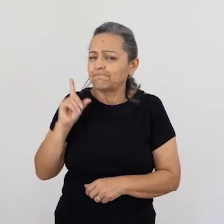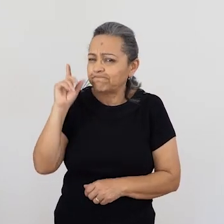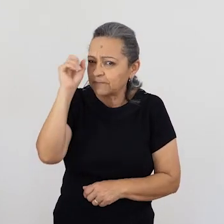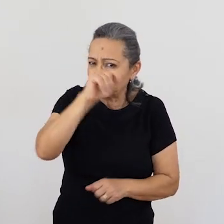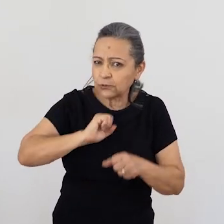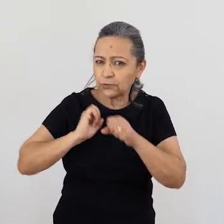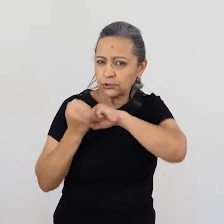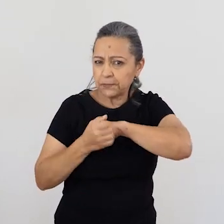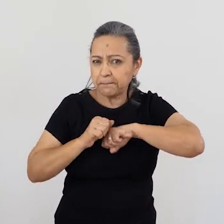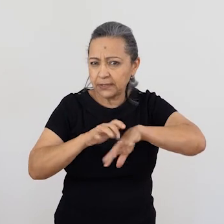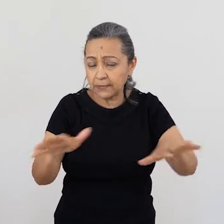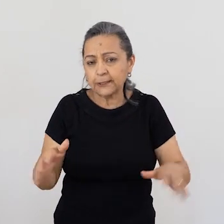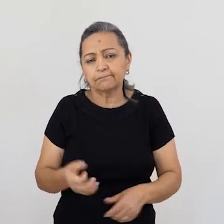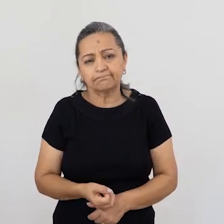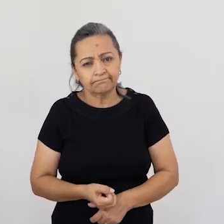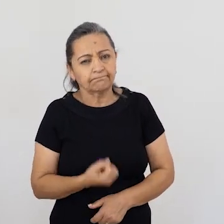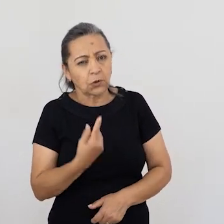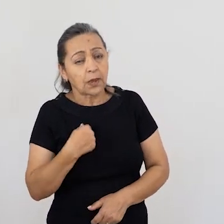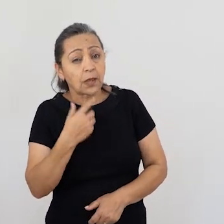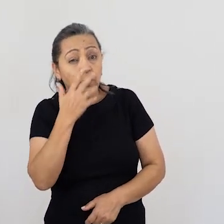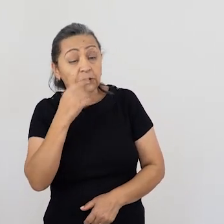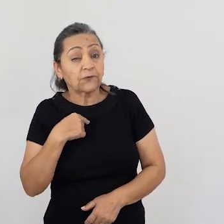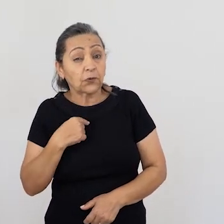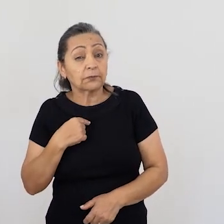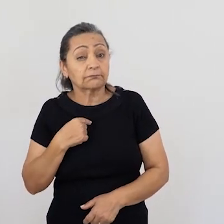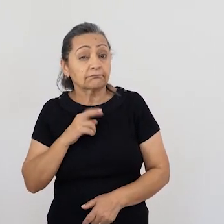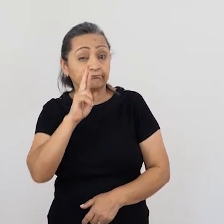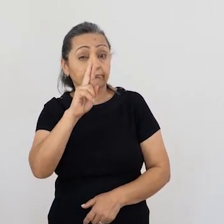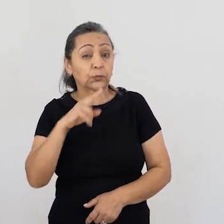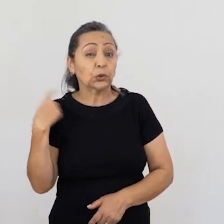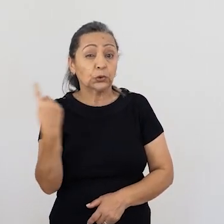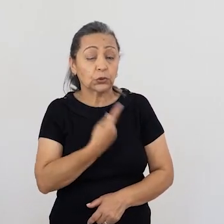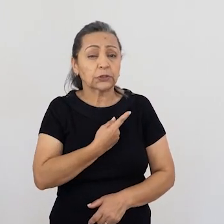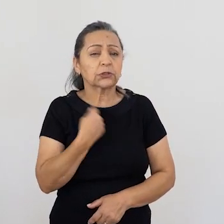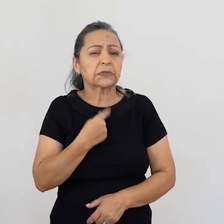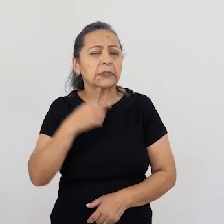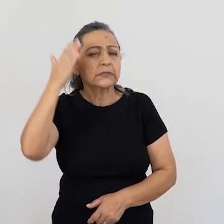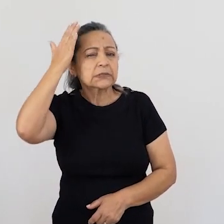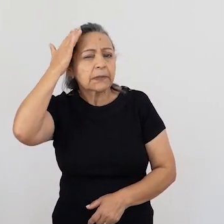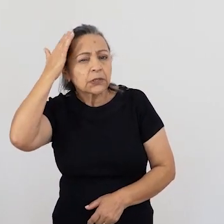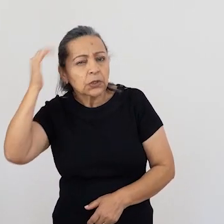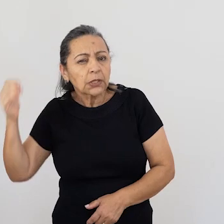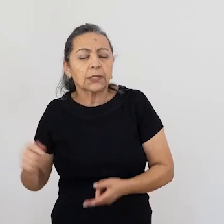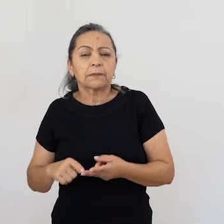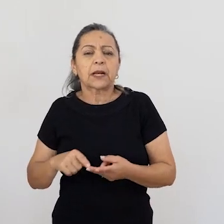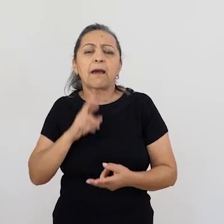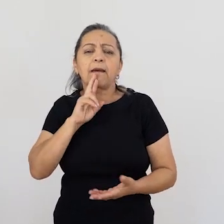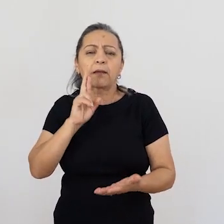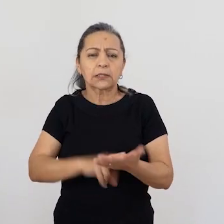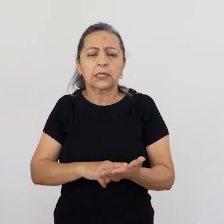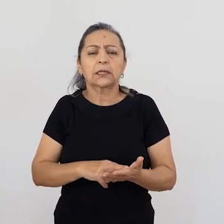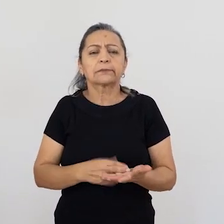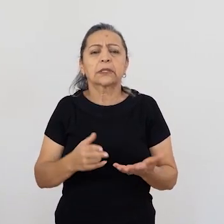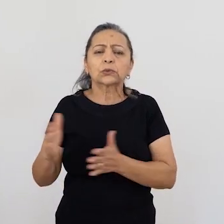para o daqui para frente. Para nós, nesse momento tão difícil. Bom, eu acho